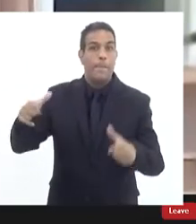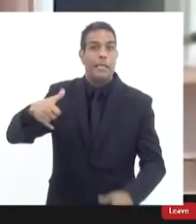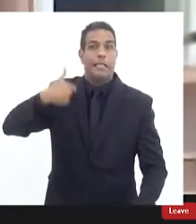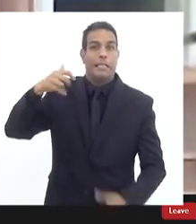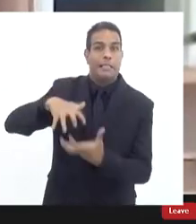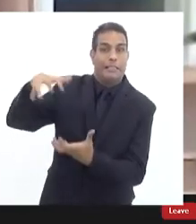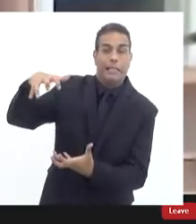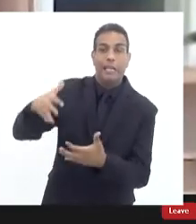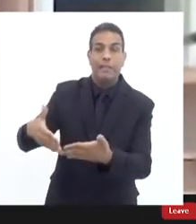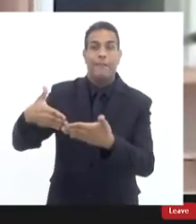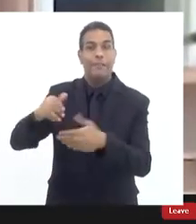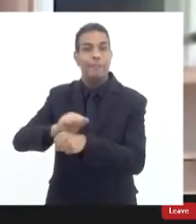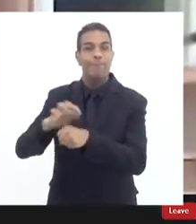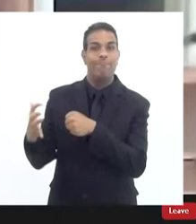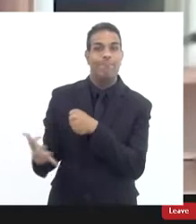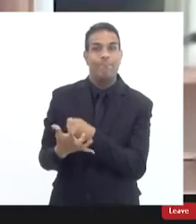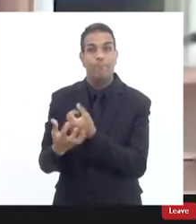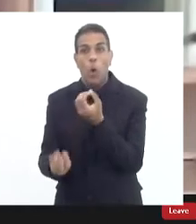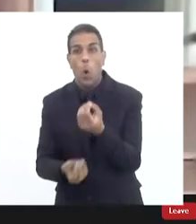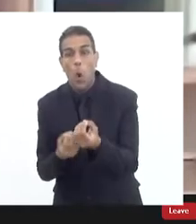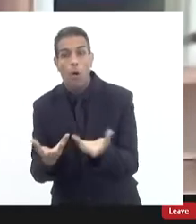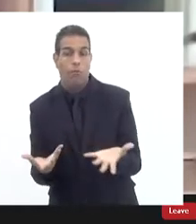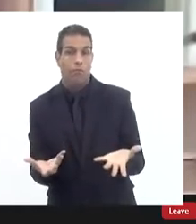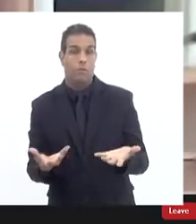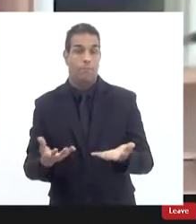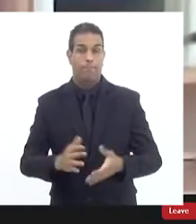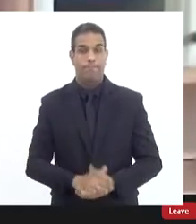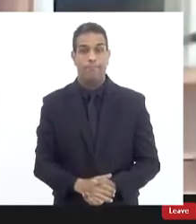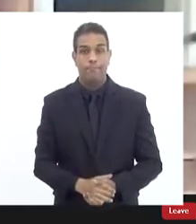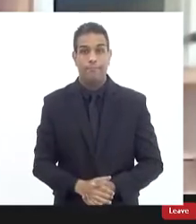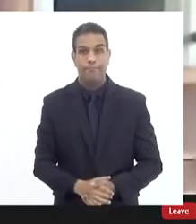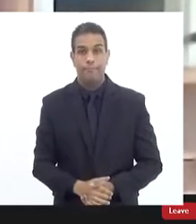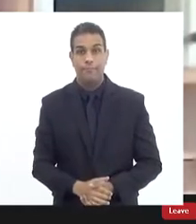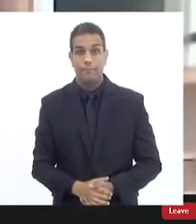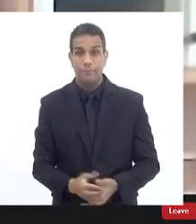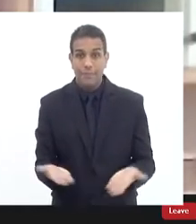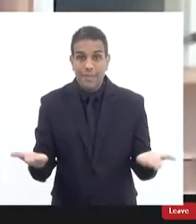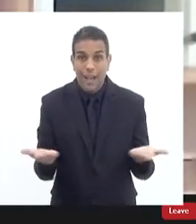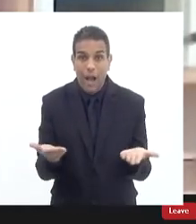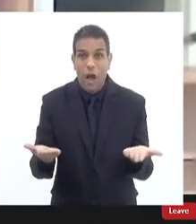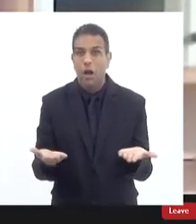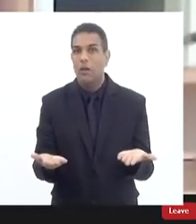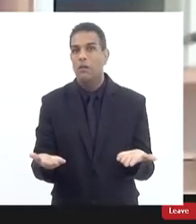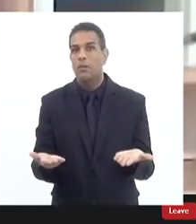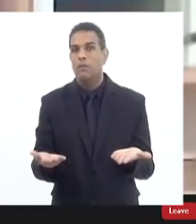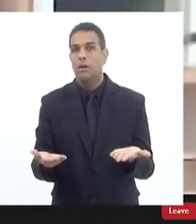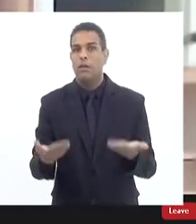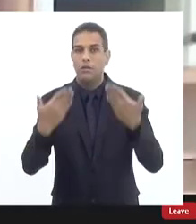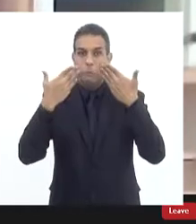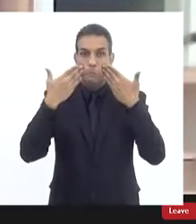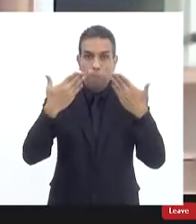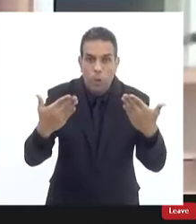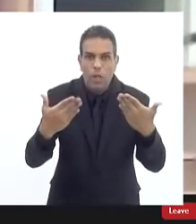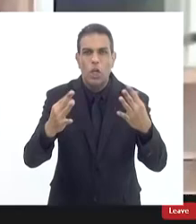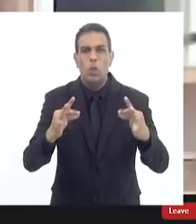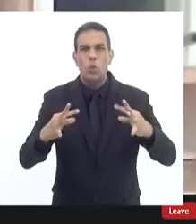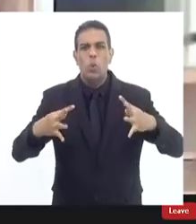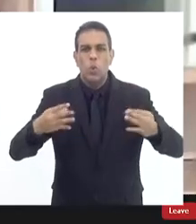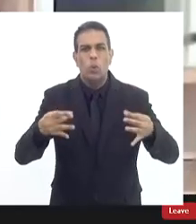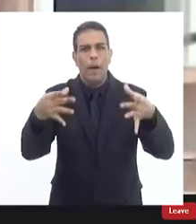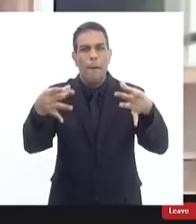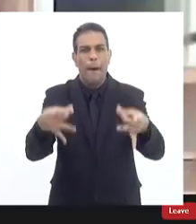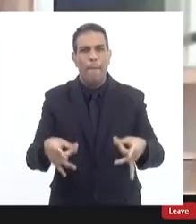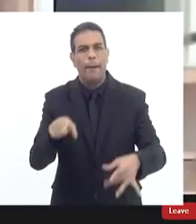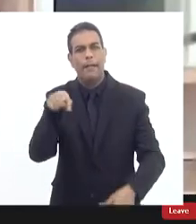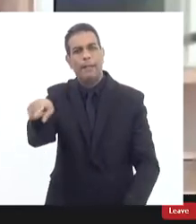então em linha gerais e aí como eu disse eu não posso aqui expor detalhes sobre a investigação e nem mesmo o